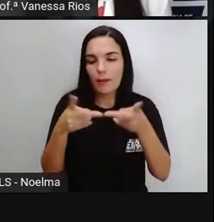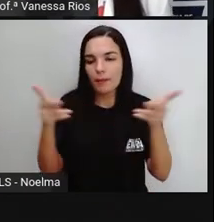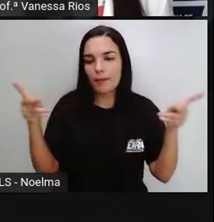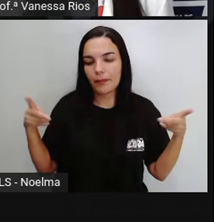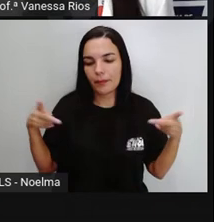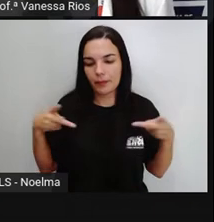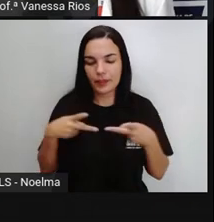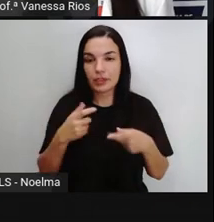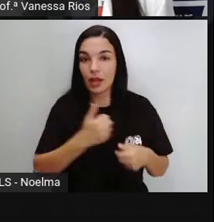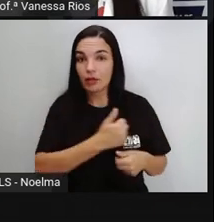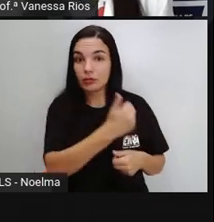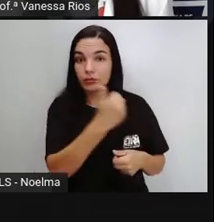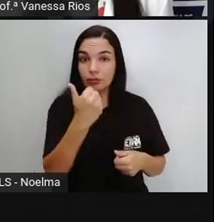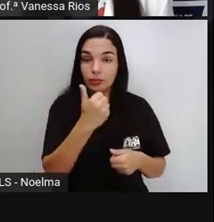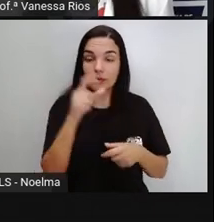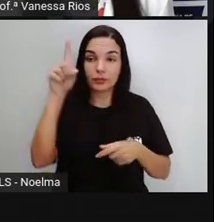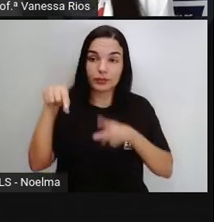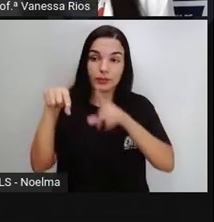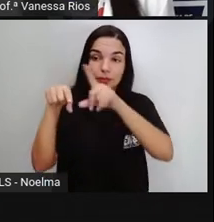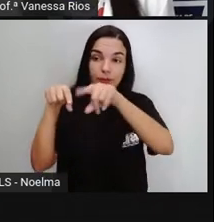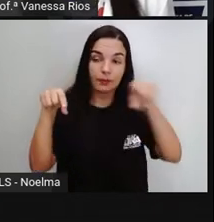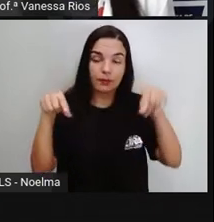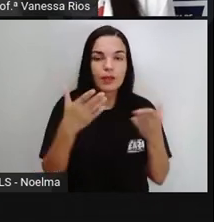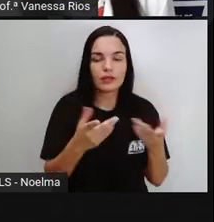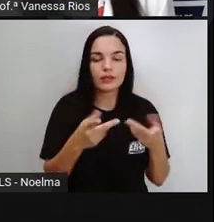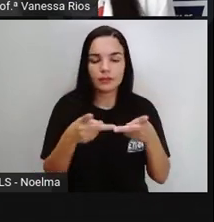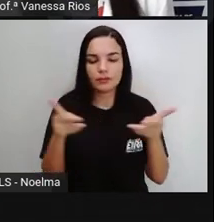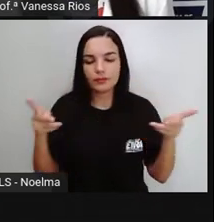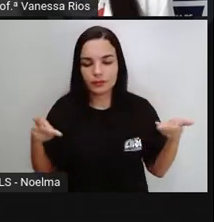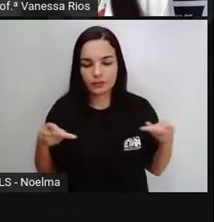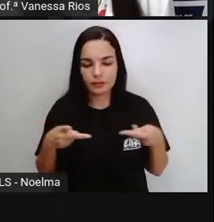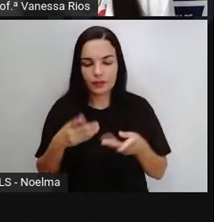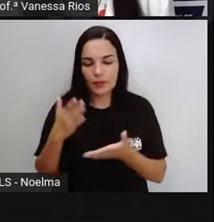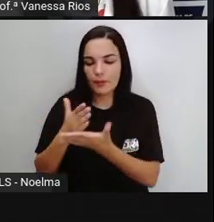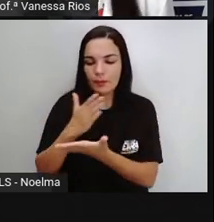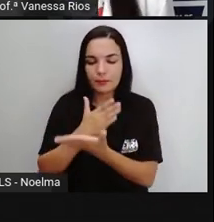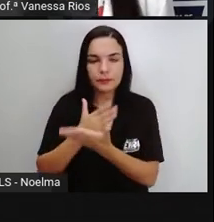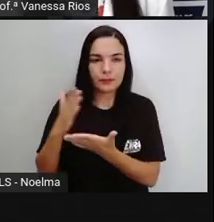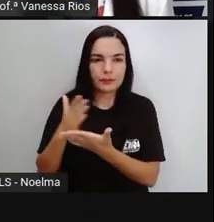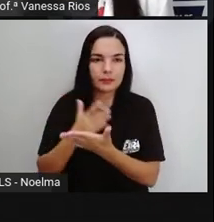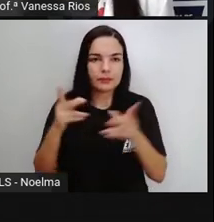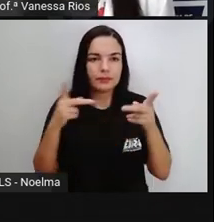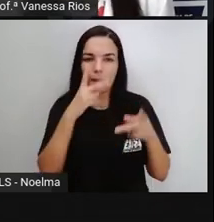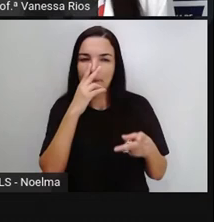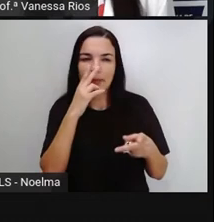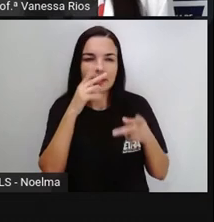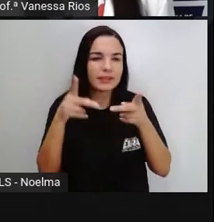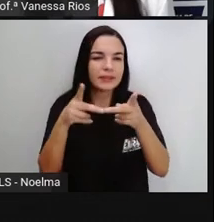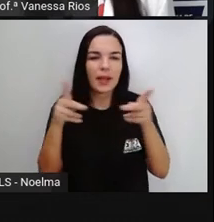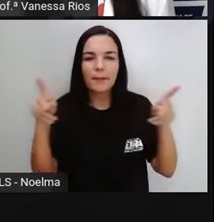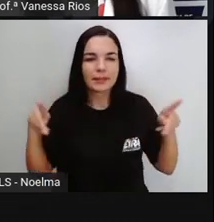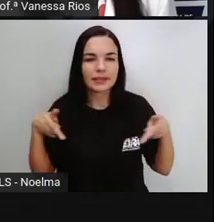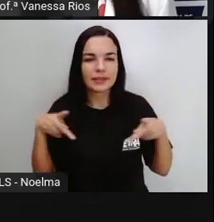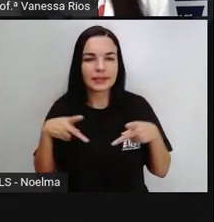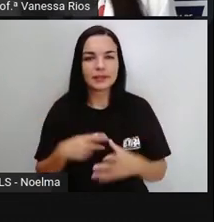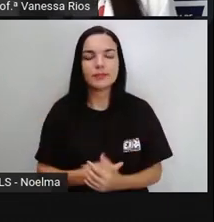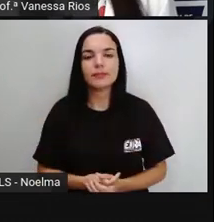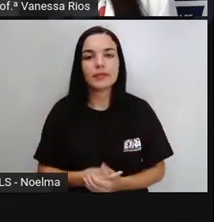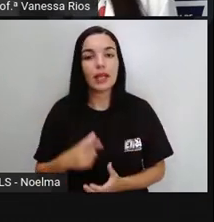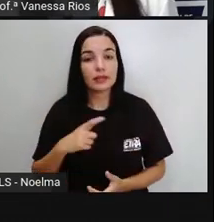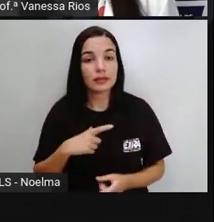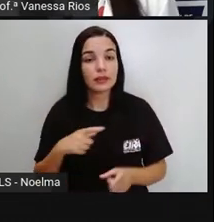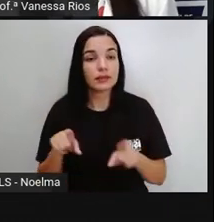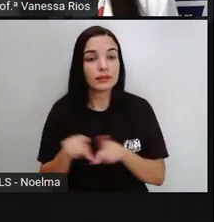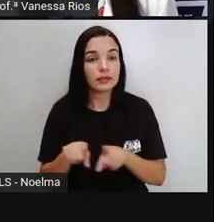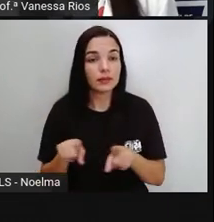Lá utilizou as linhas e esse gráfico aqui utiliza pedaços, né? Como se fosse uma pizza fatiada. E a gente